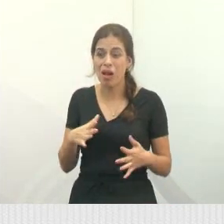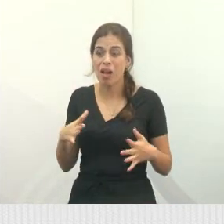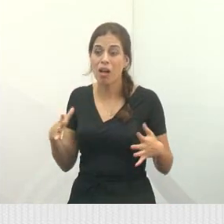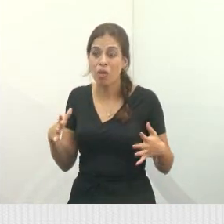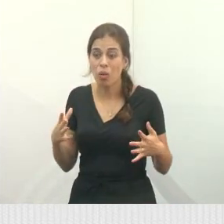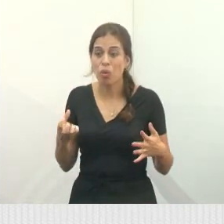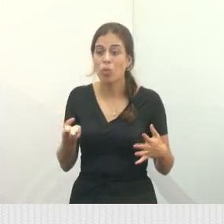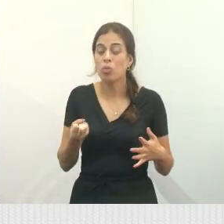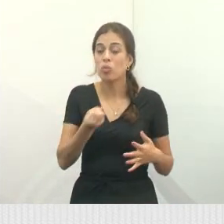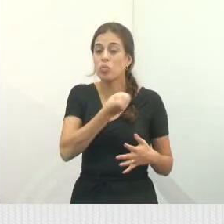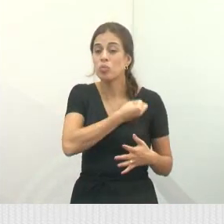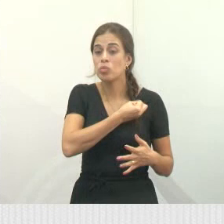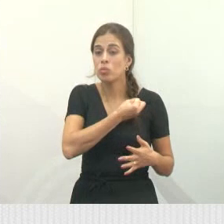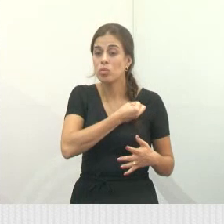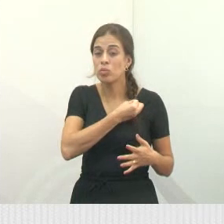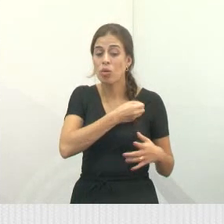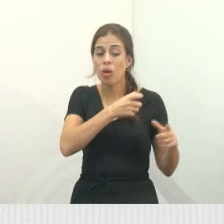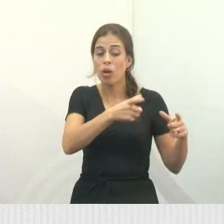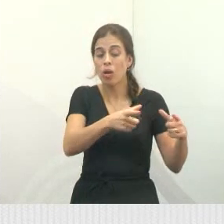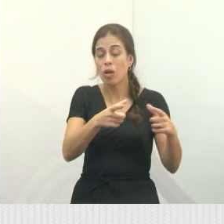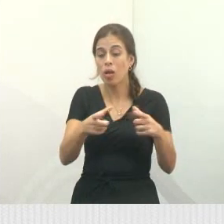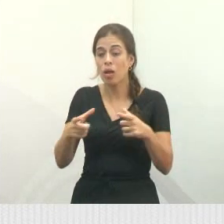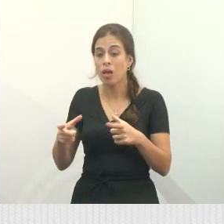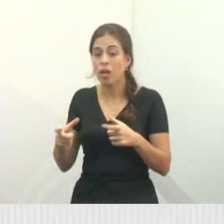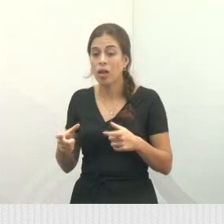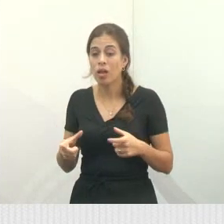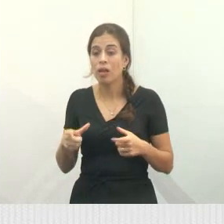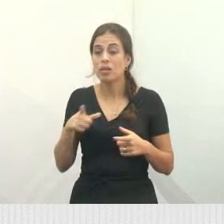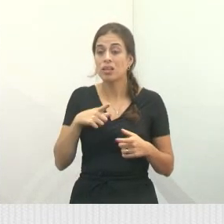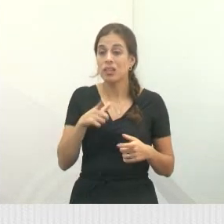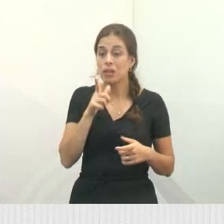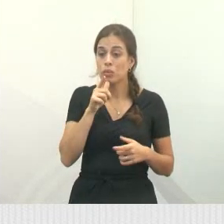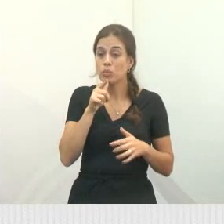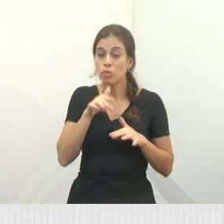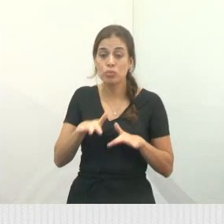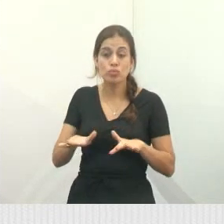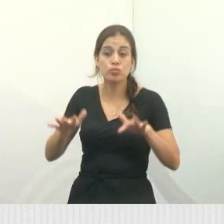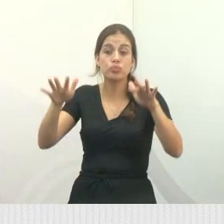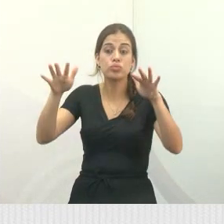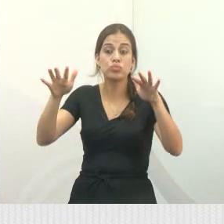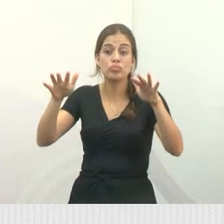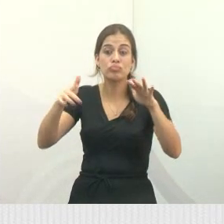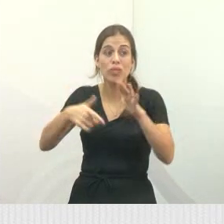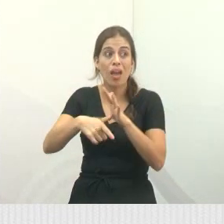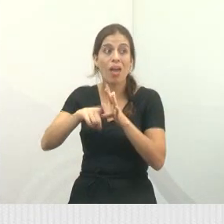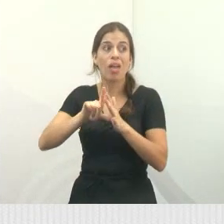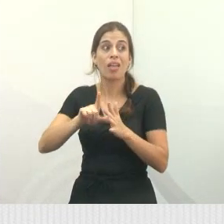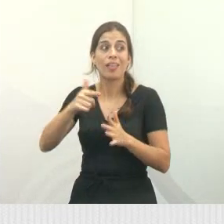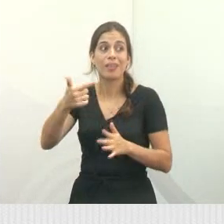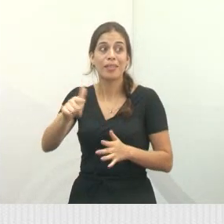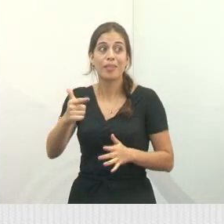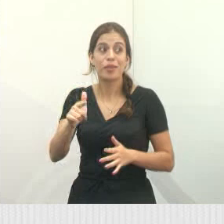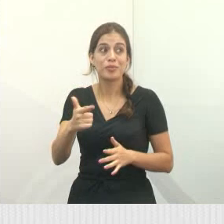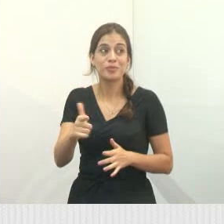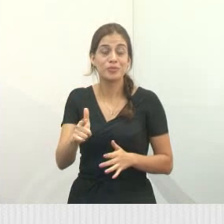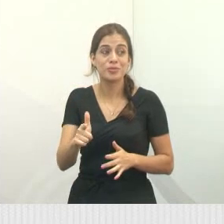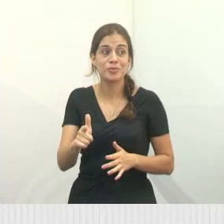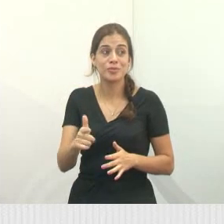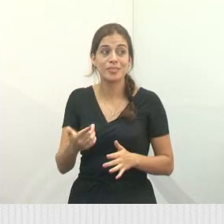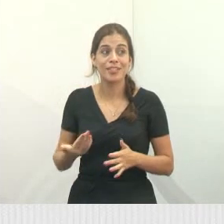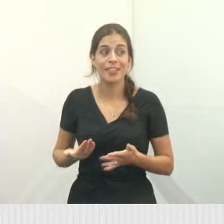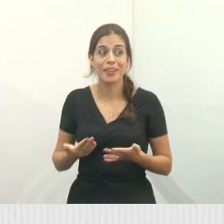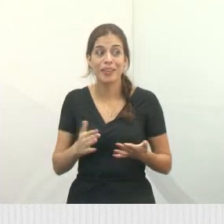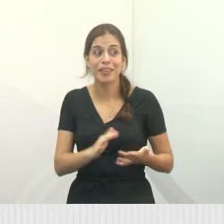número de local que está tendo enchente, onde não tinha. E eu vou mostrar por que isso está acontecendo.